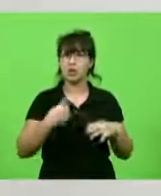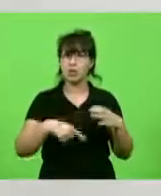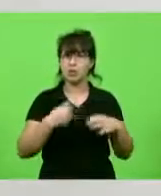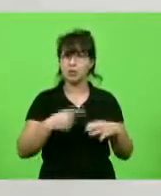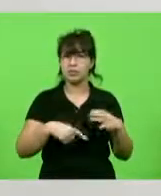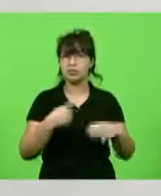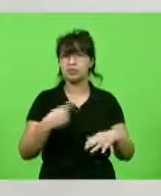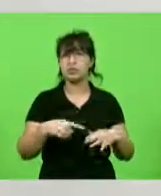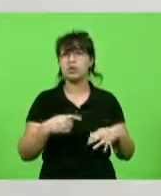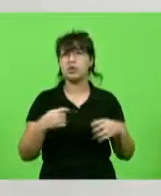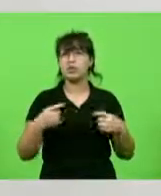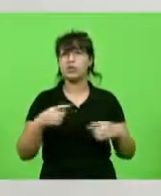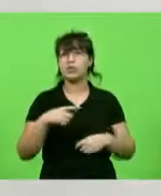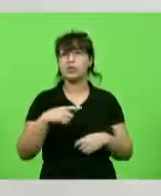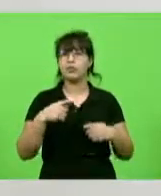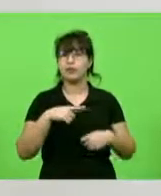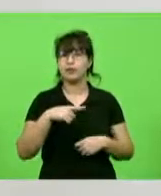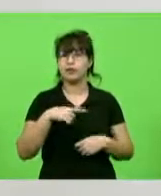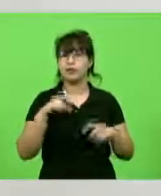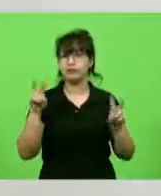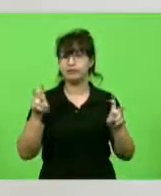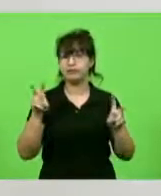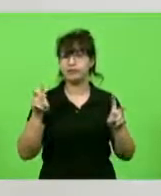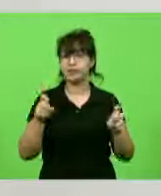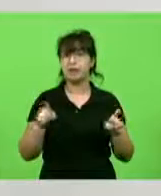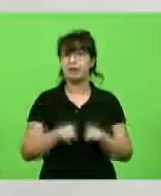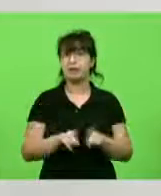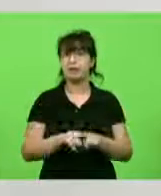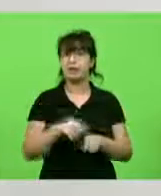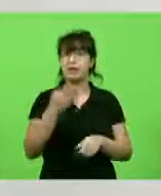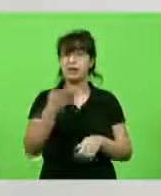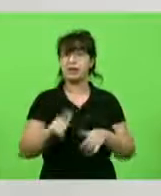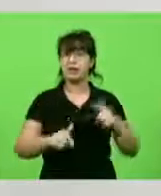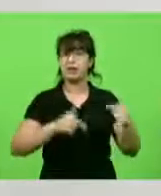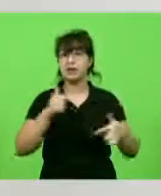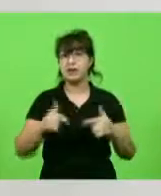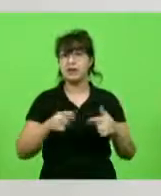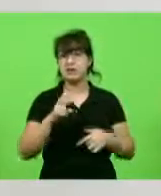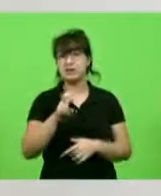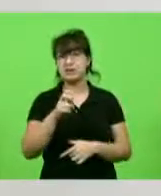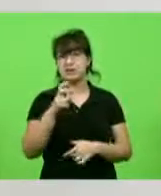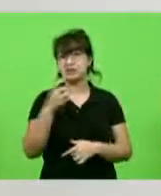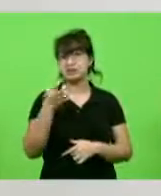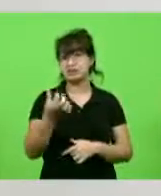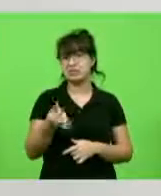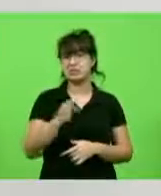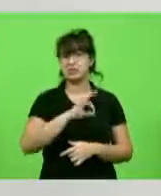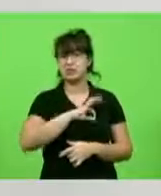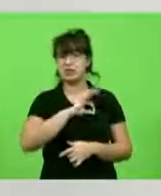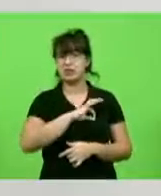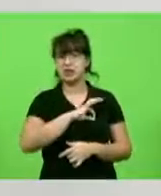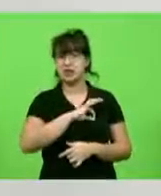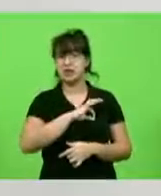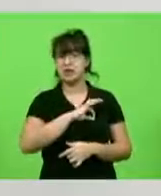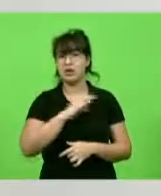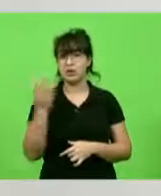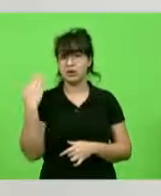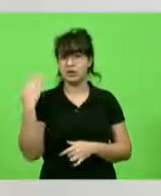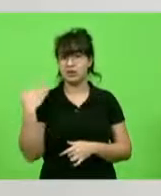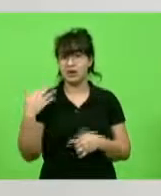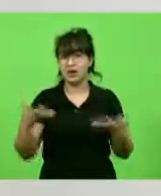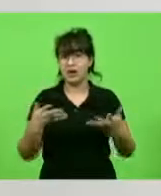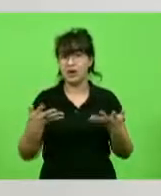efetivo. Nós temos ali onde trabalhava três, quatro, cinco, seis polícias para fazer um serviço, hoje um faz o serviço de todos.